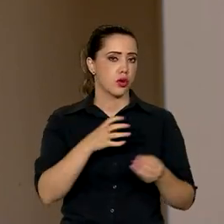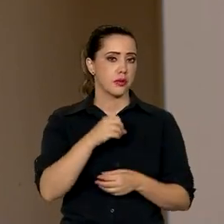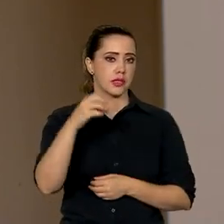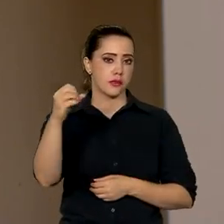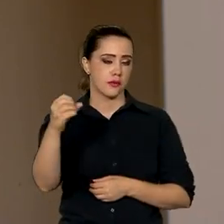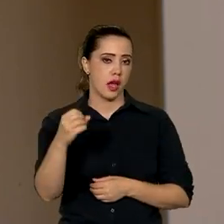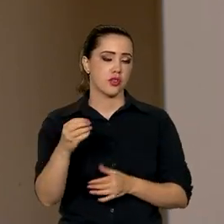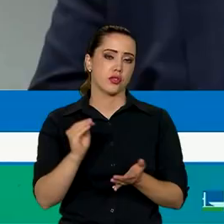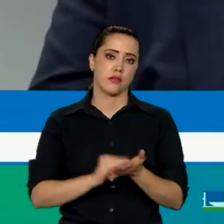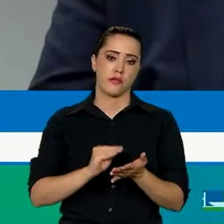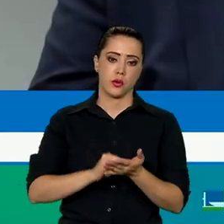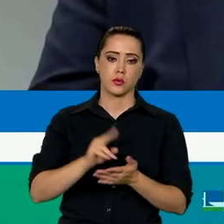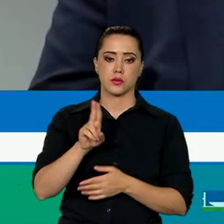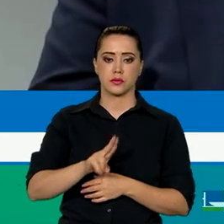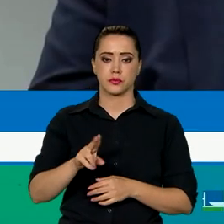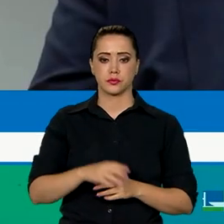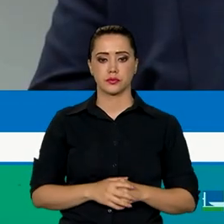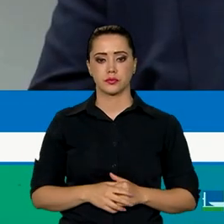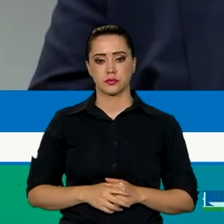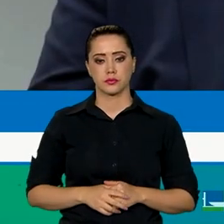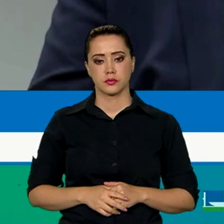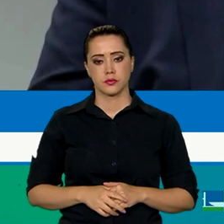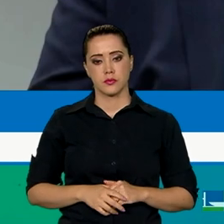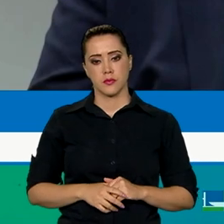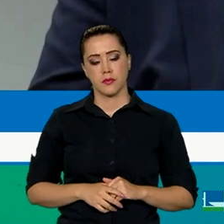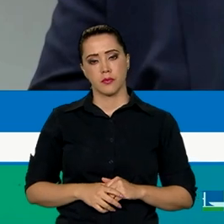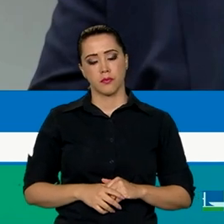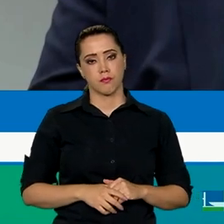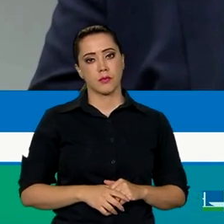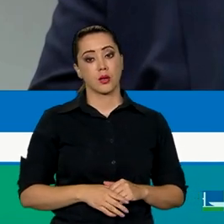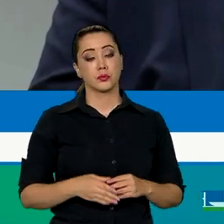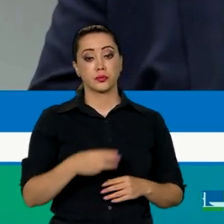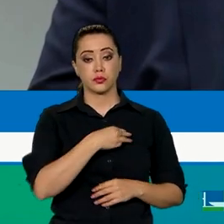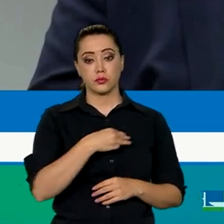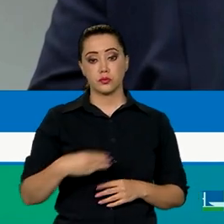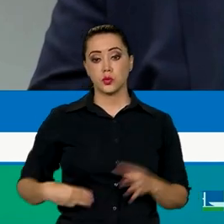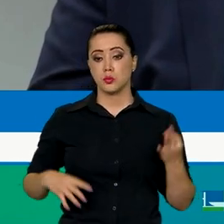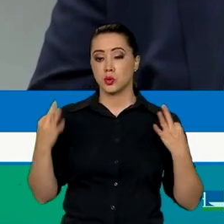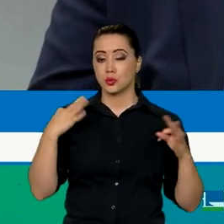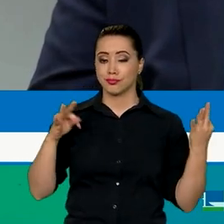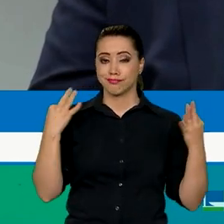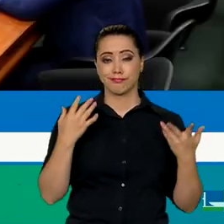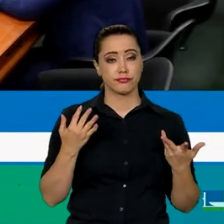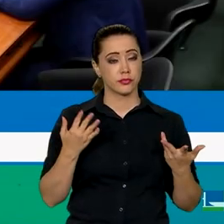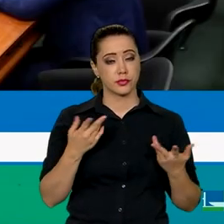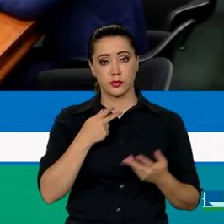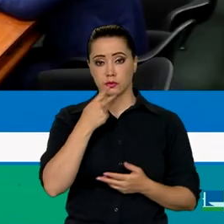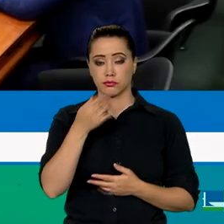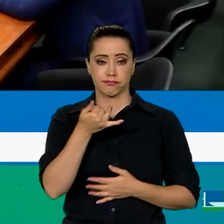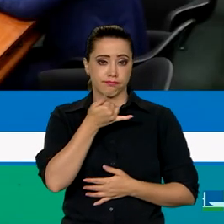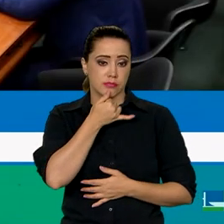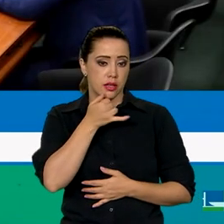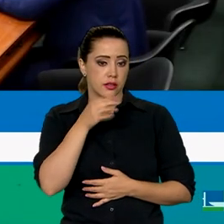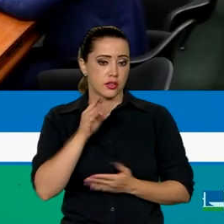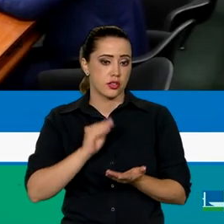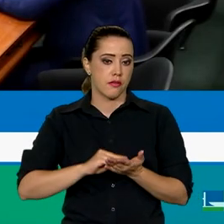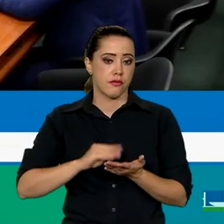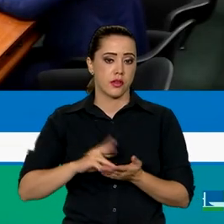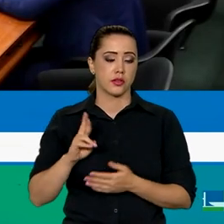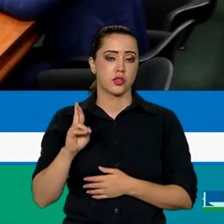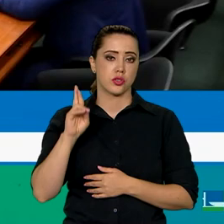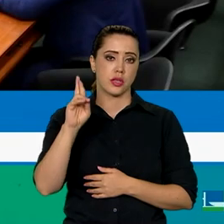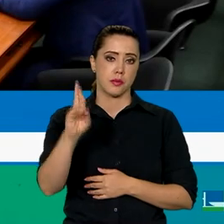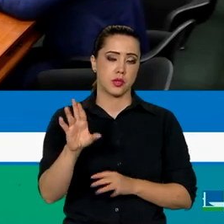viagens pendentes. O ministro do Turismo lamentou a ausência de representantes da 123 Milhas na